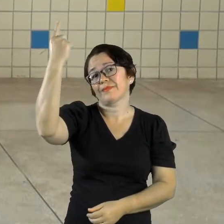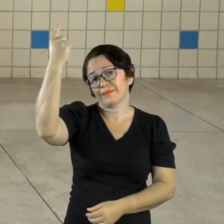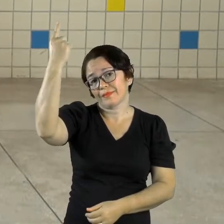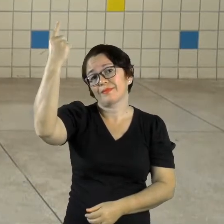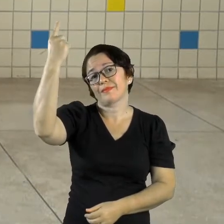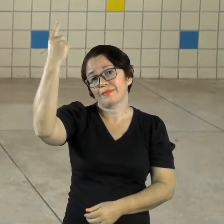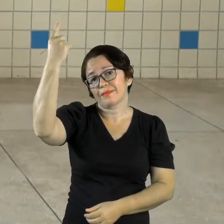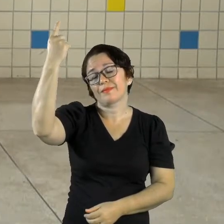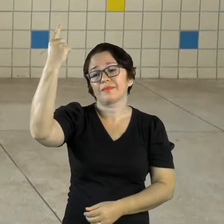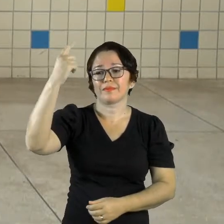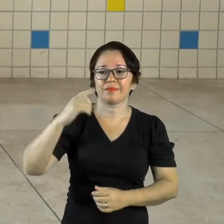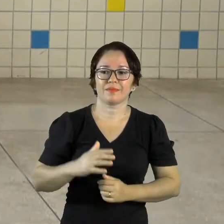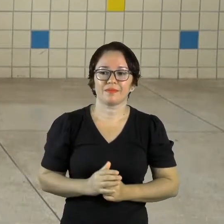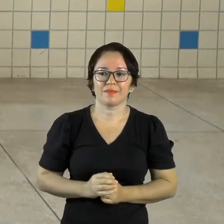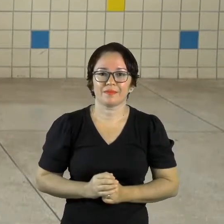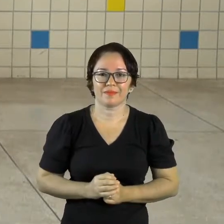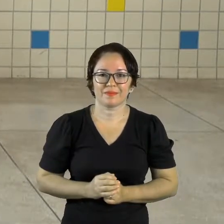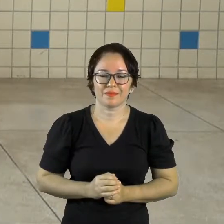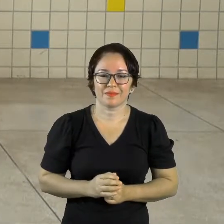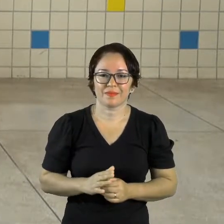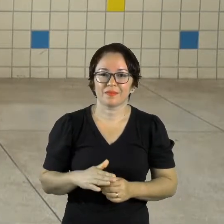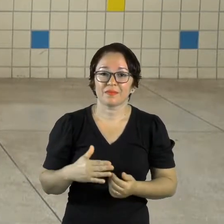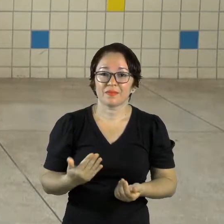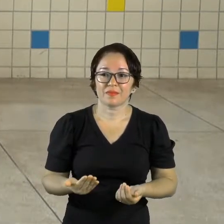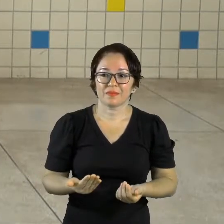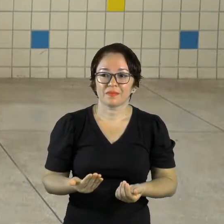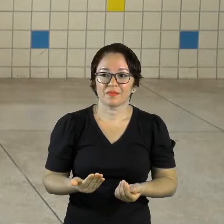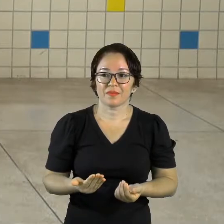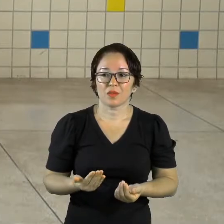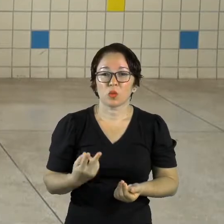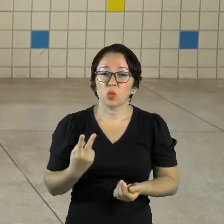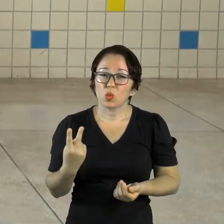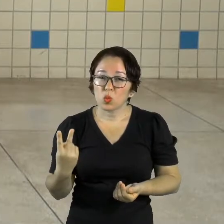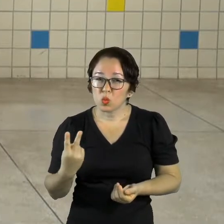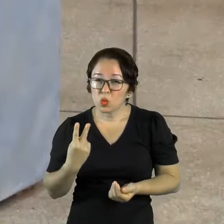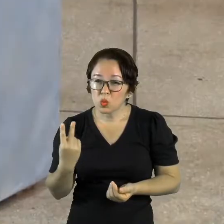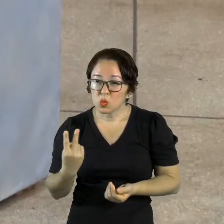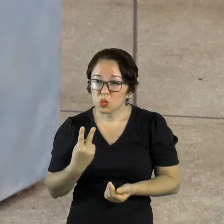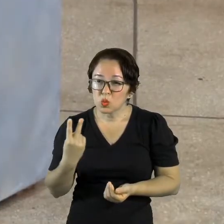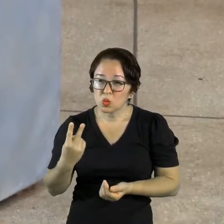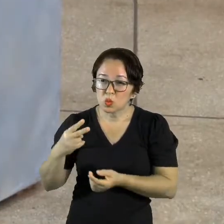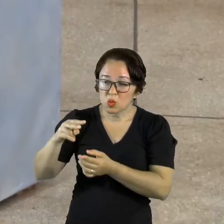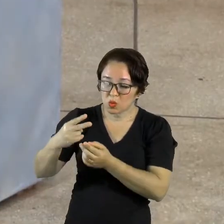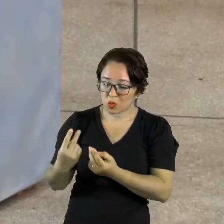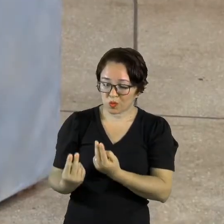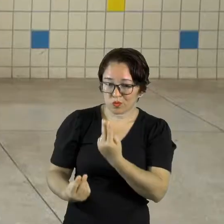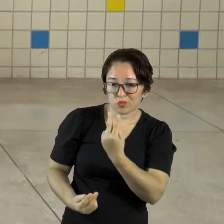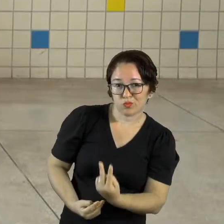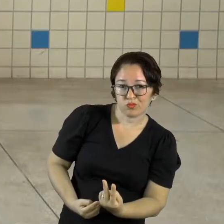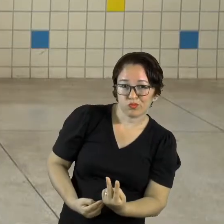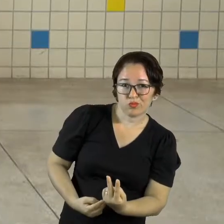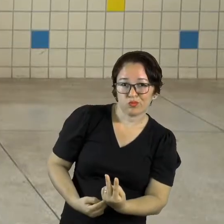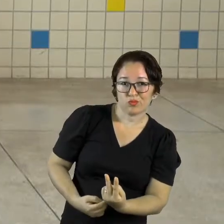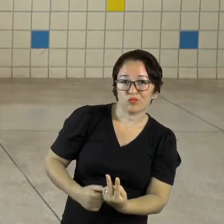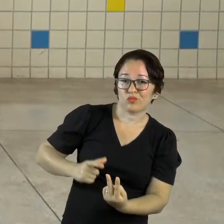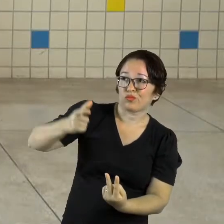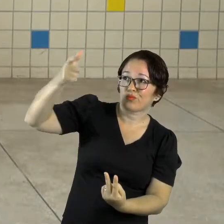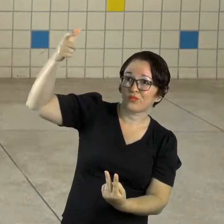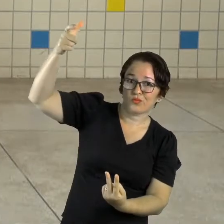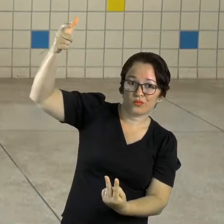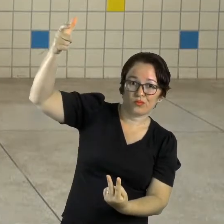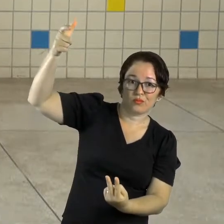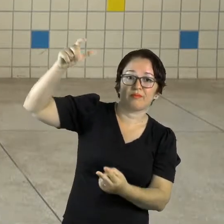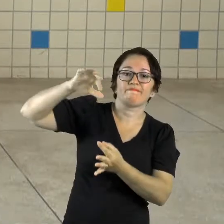E o porco e o urso estavam bem lá embaixo. Depois